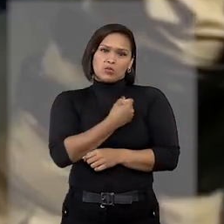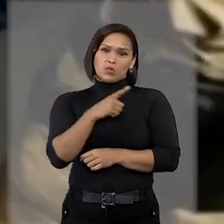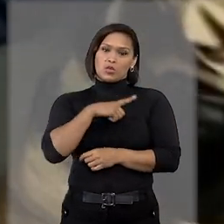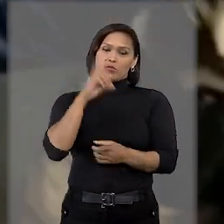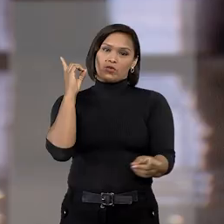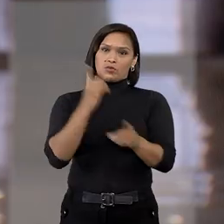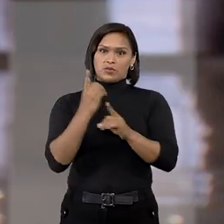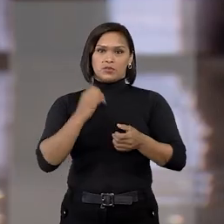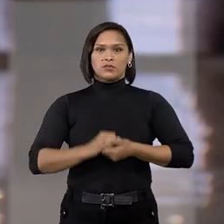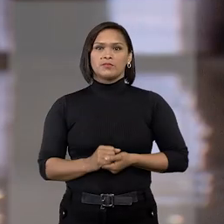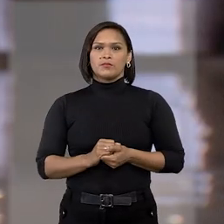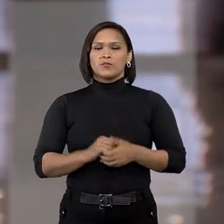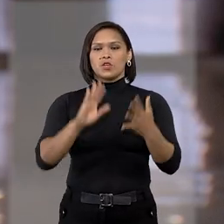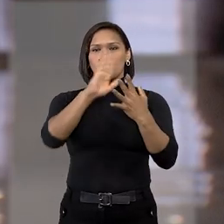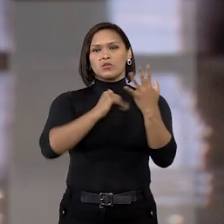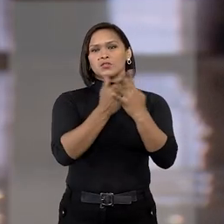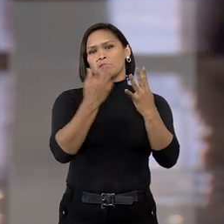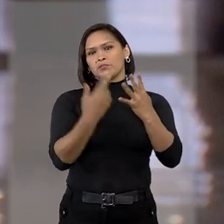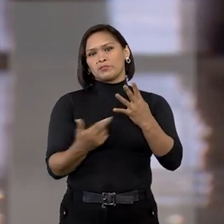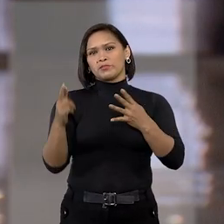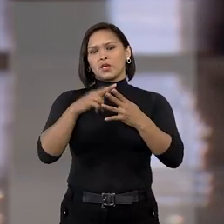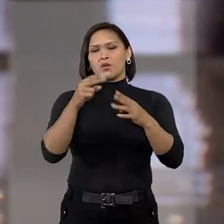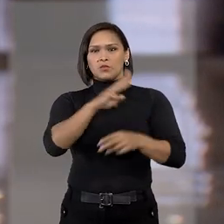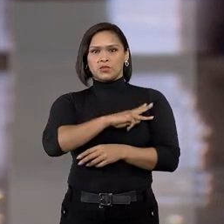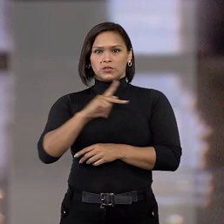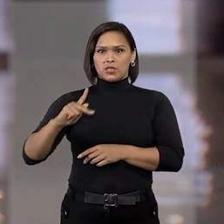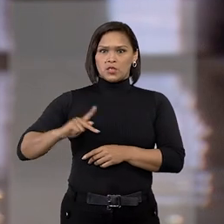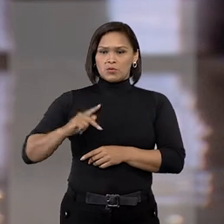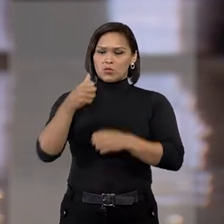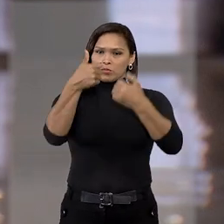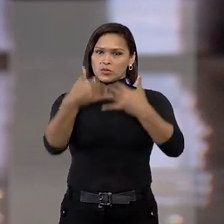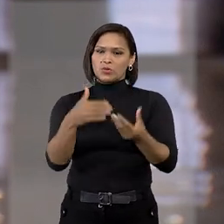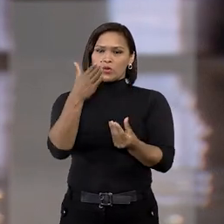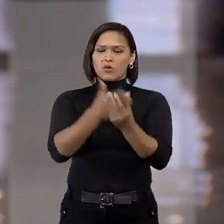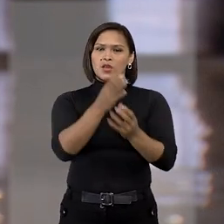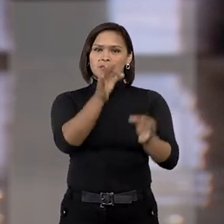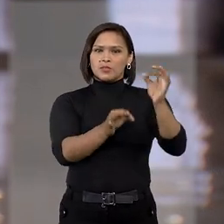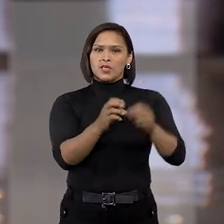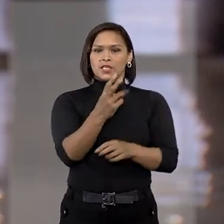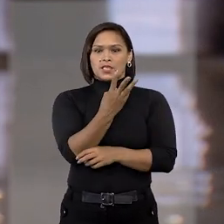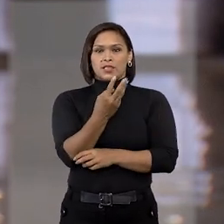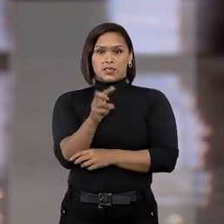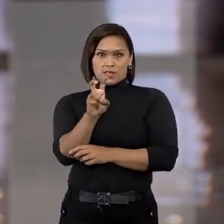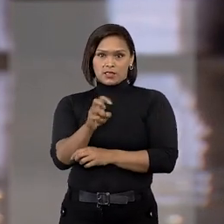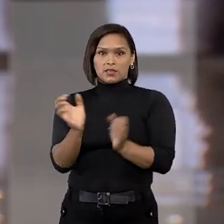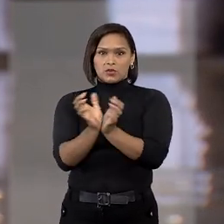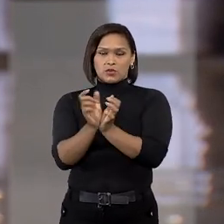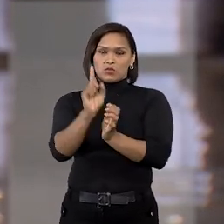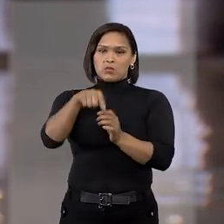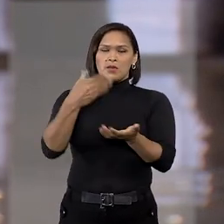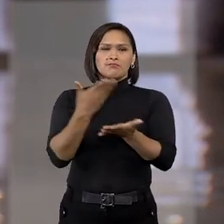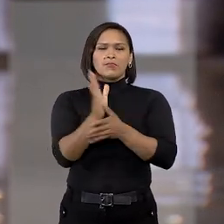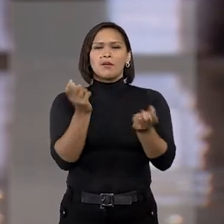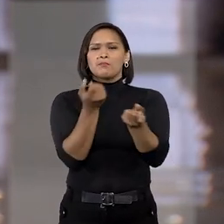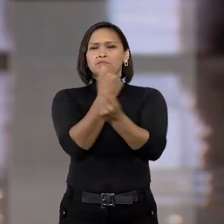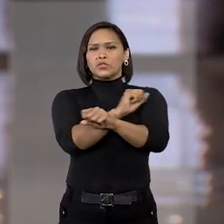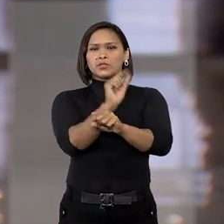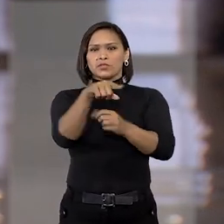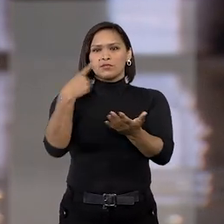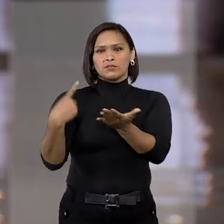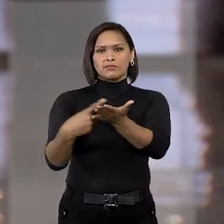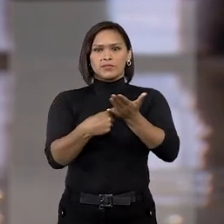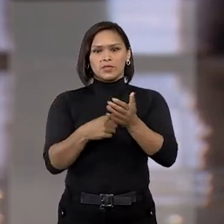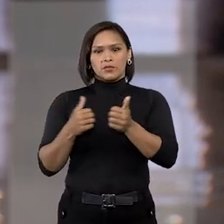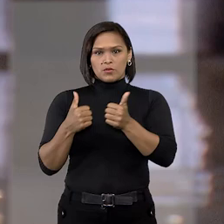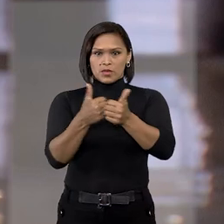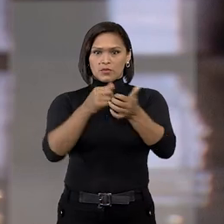apreendida. Nos embargos de divergência, o Ministério Público citou o precedente da quinta turma, que considerou impossível aplicar o